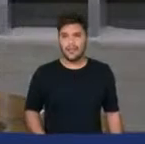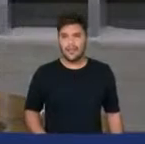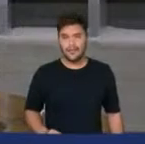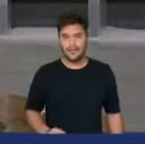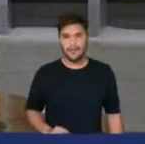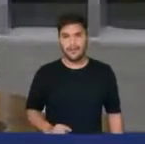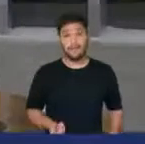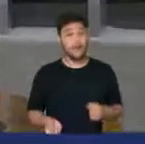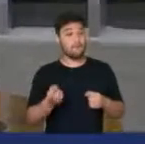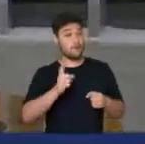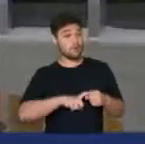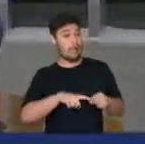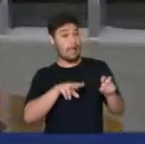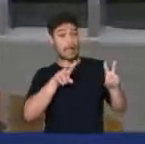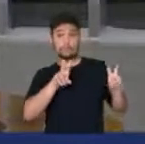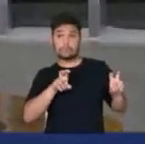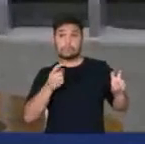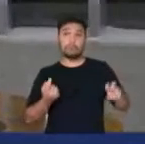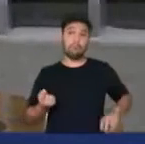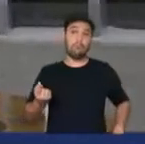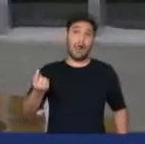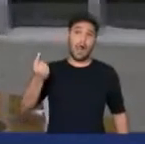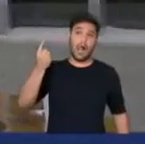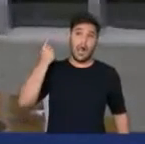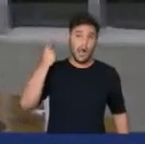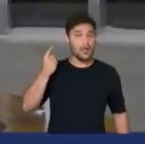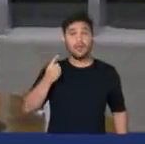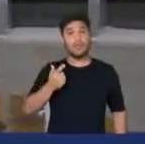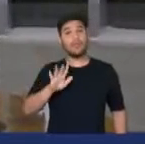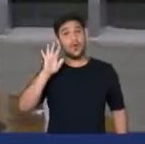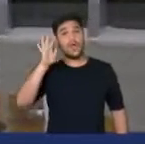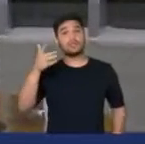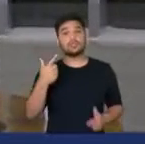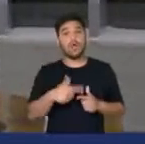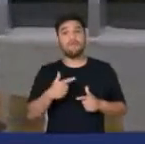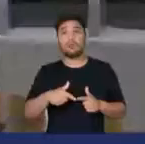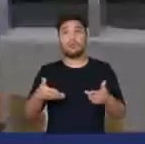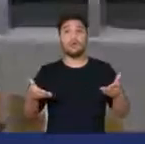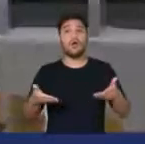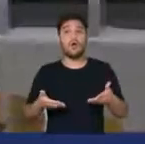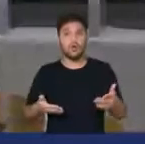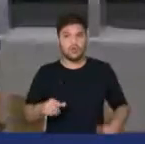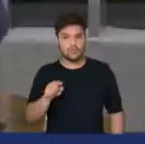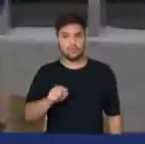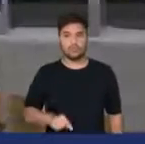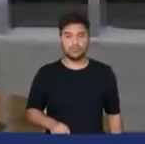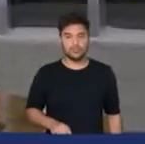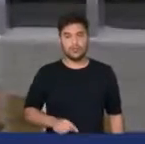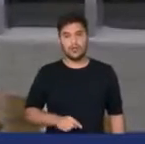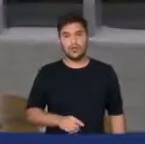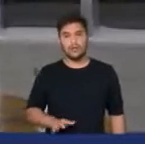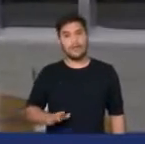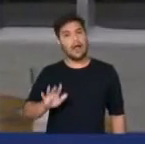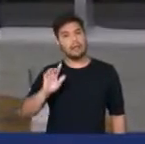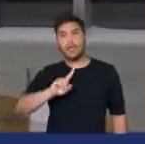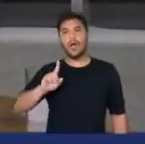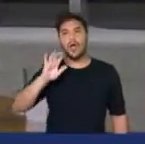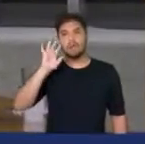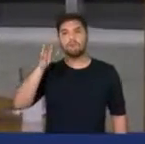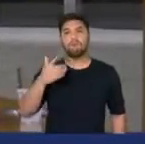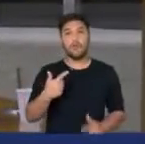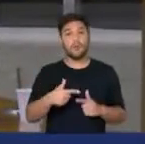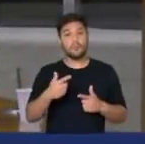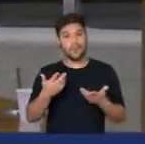voltar a assuntos do passado sem enfrentar os problemas da atualidade, sem enfrentar